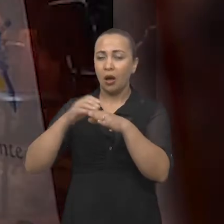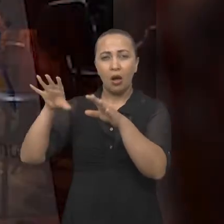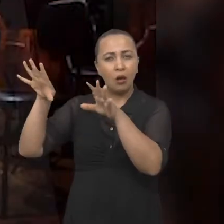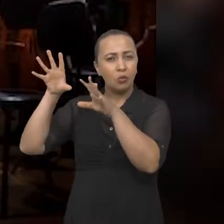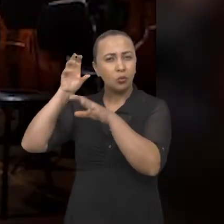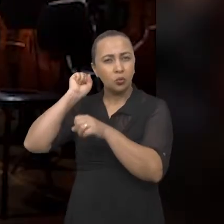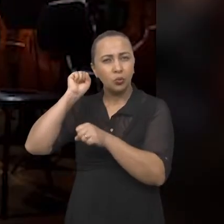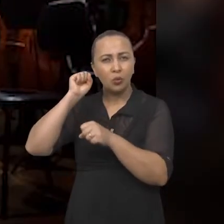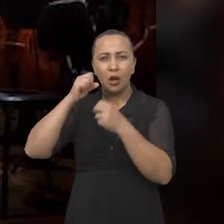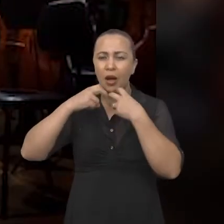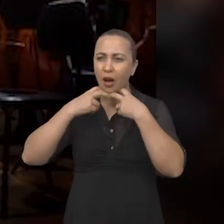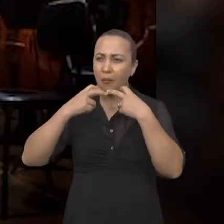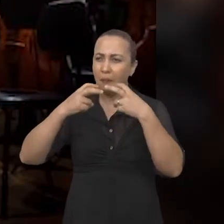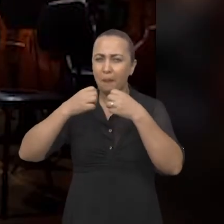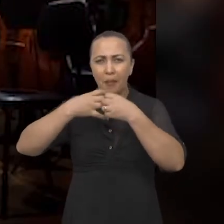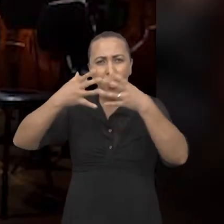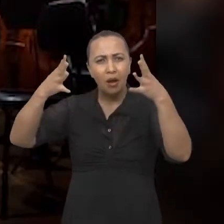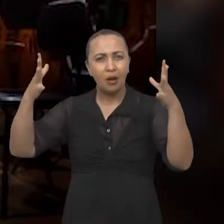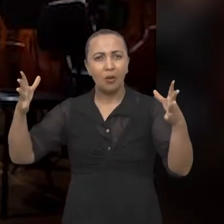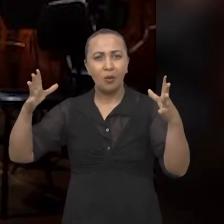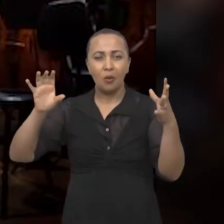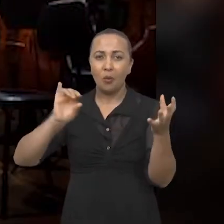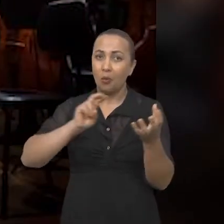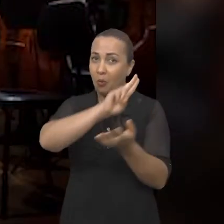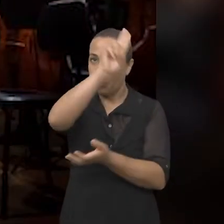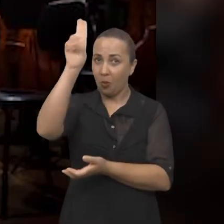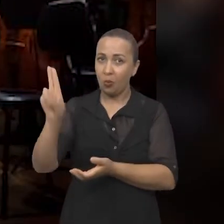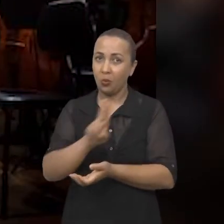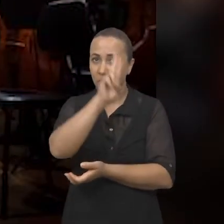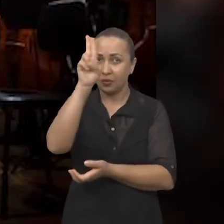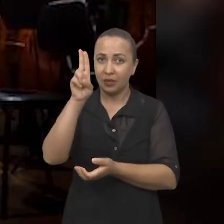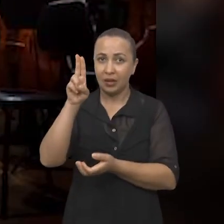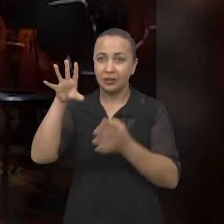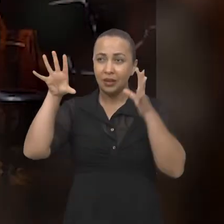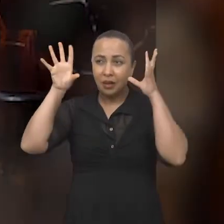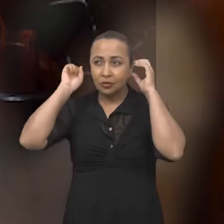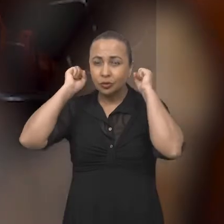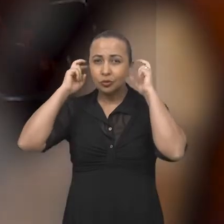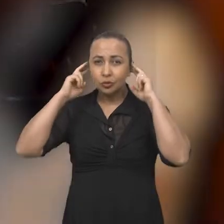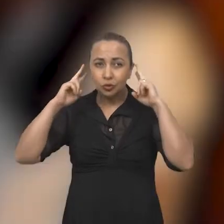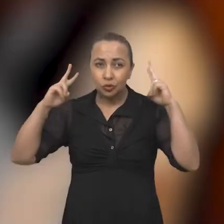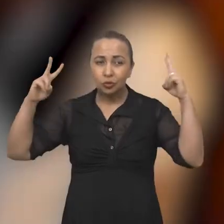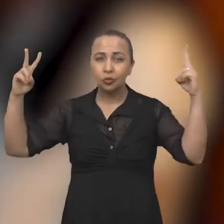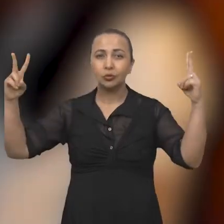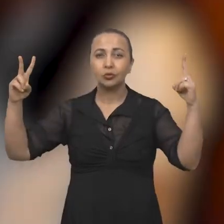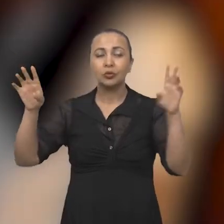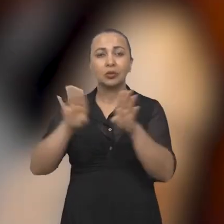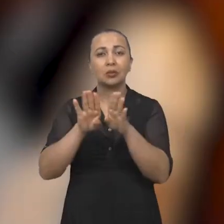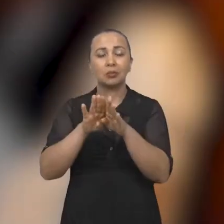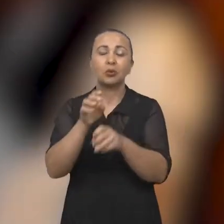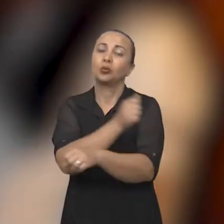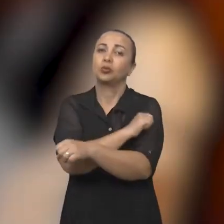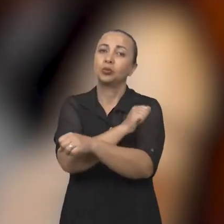ampliou o universo auditivo dos alunos, quer dizer, isso pode influenciar também diretamente